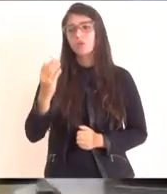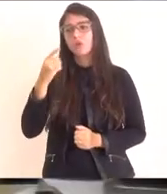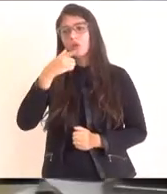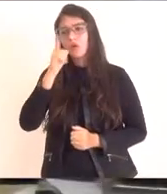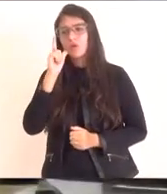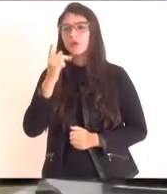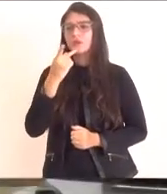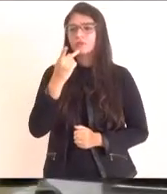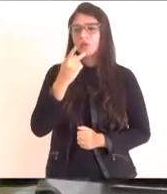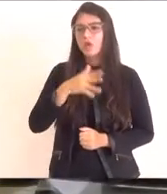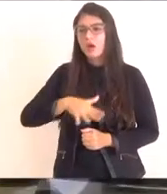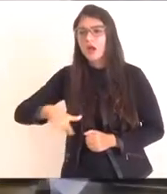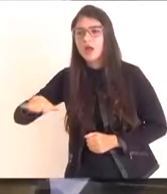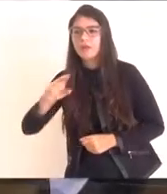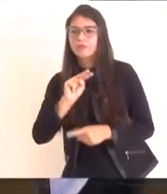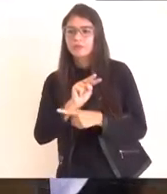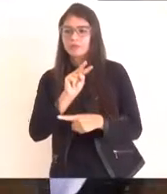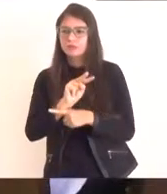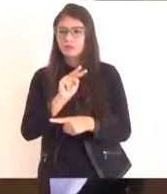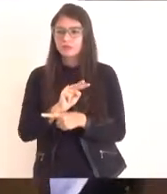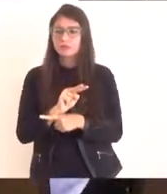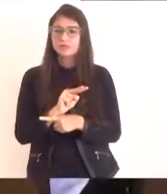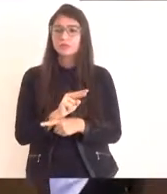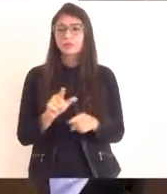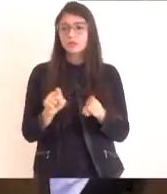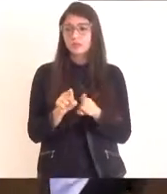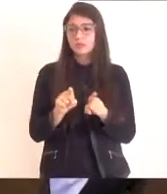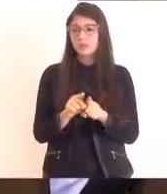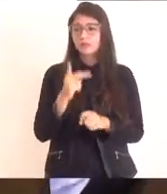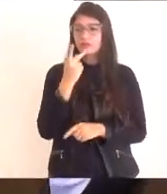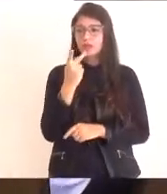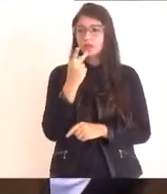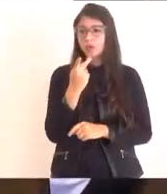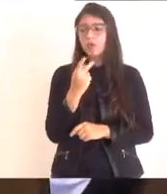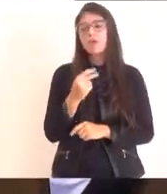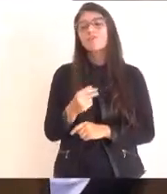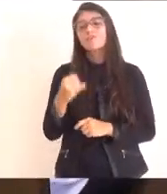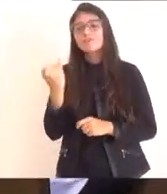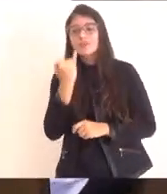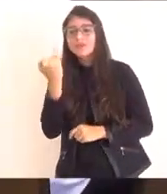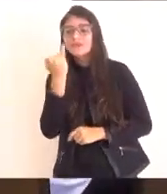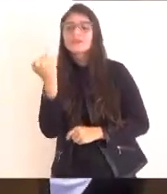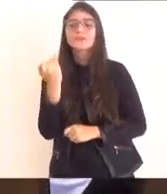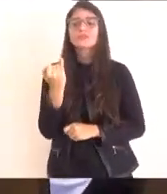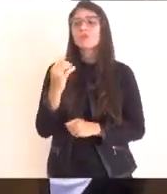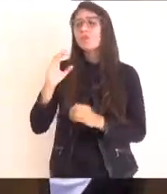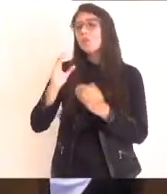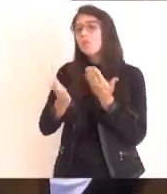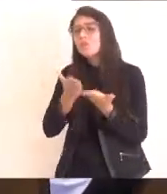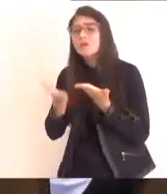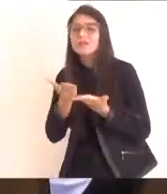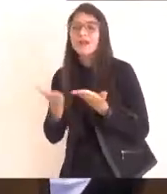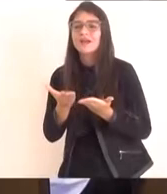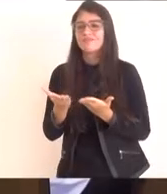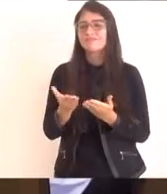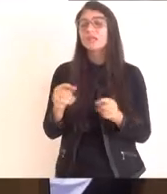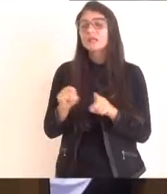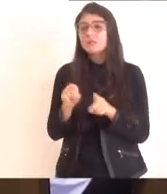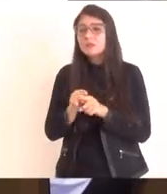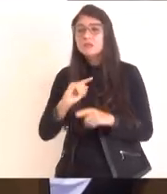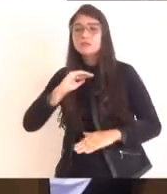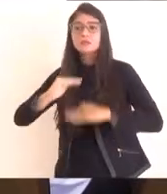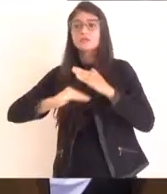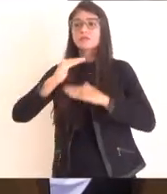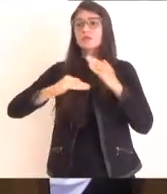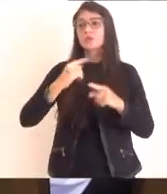das áreas de proteção, falamos muito da questão da preservação, mas também do desenvolvimento, que muitas vezes se cria as